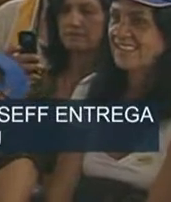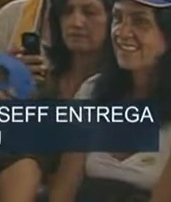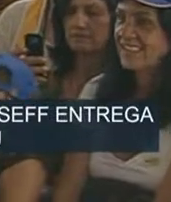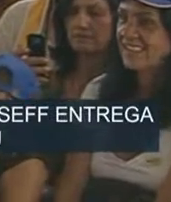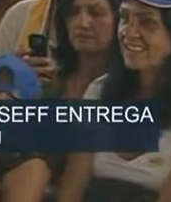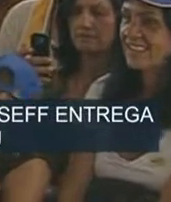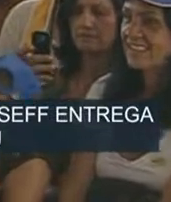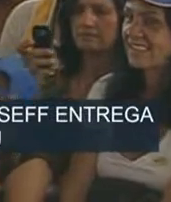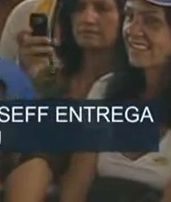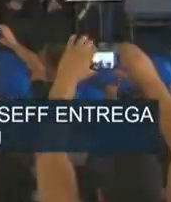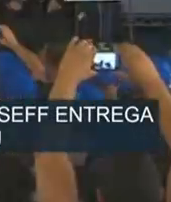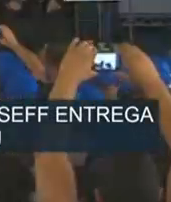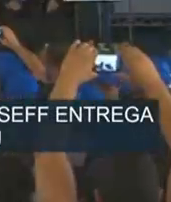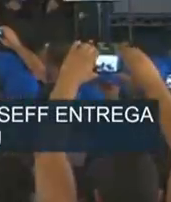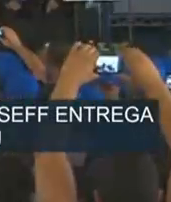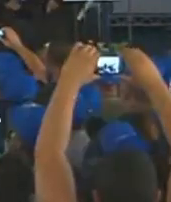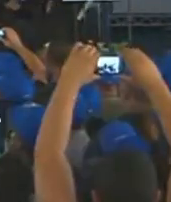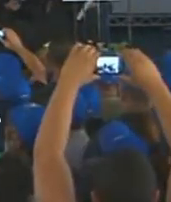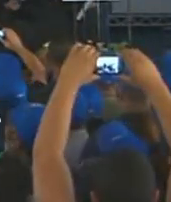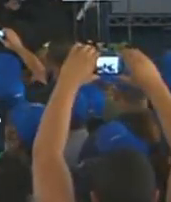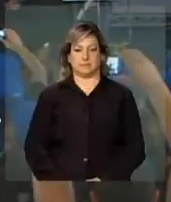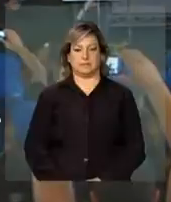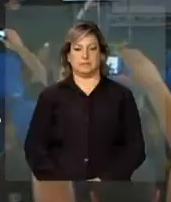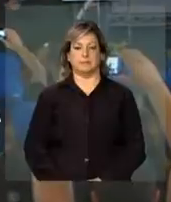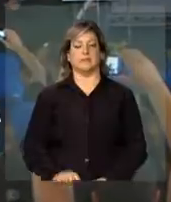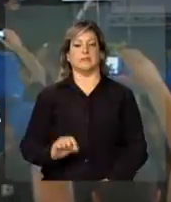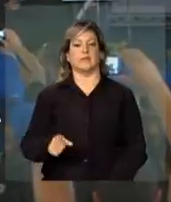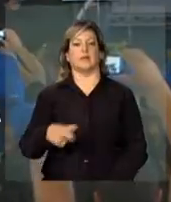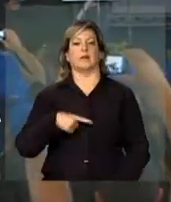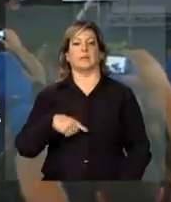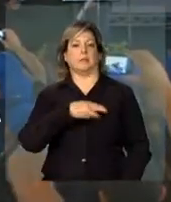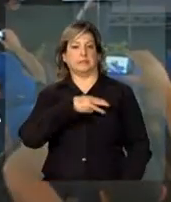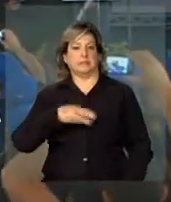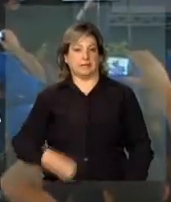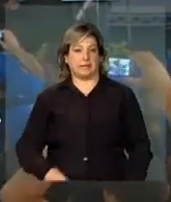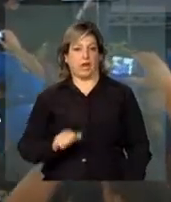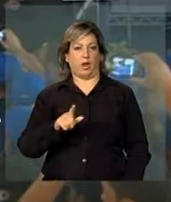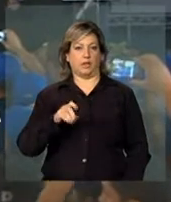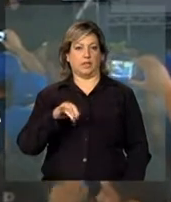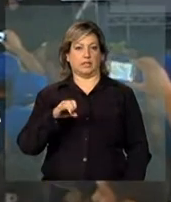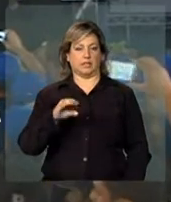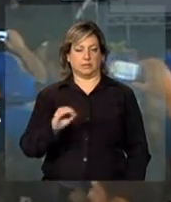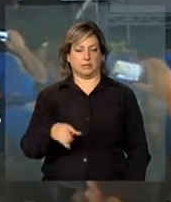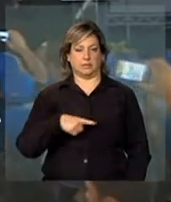Ouviremos o ministro da Educação, Aloysio Mercadante. Mercadante.